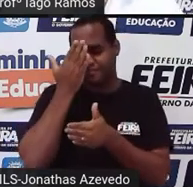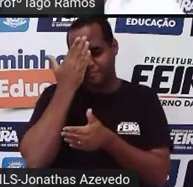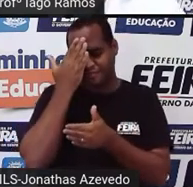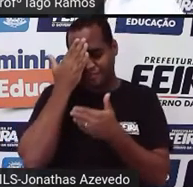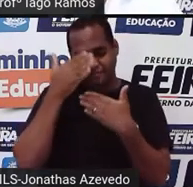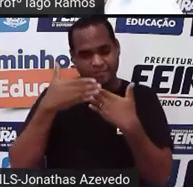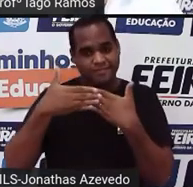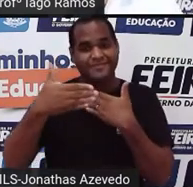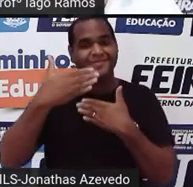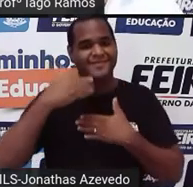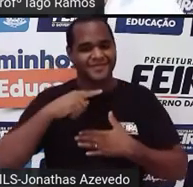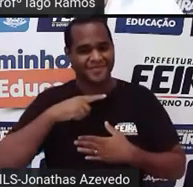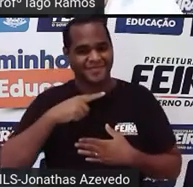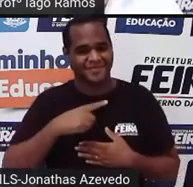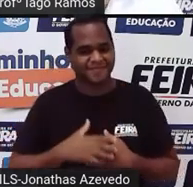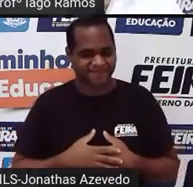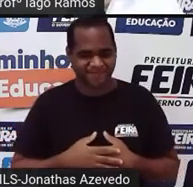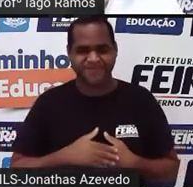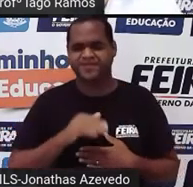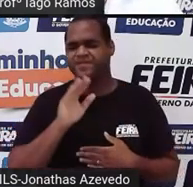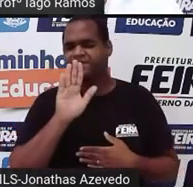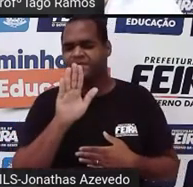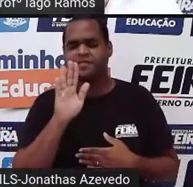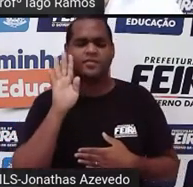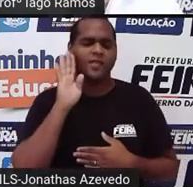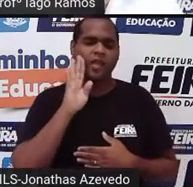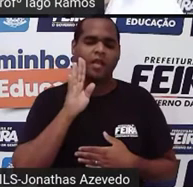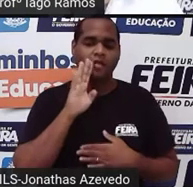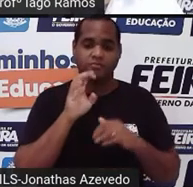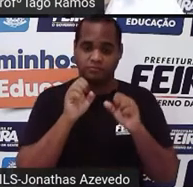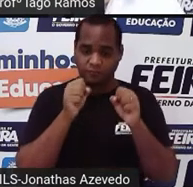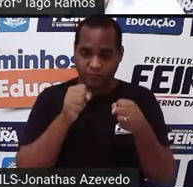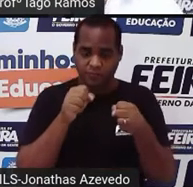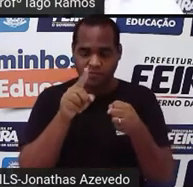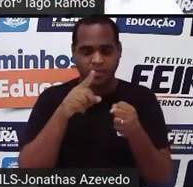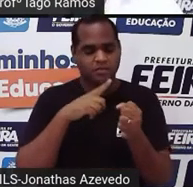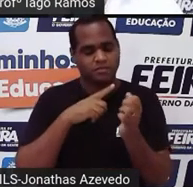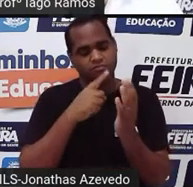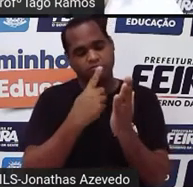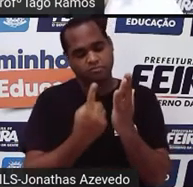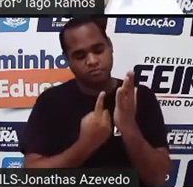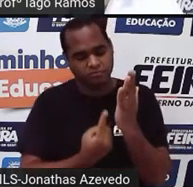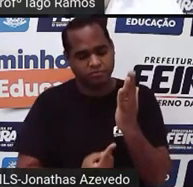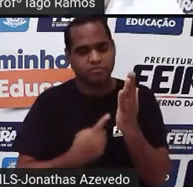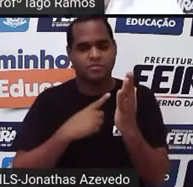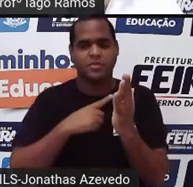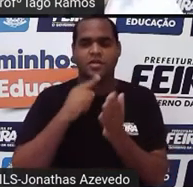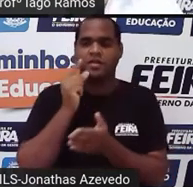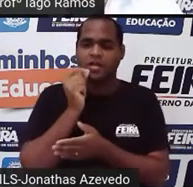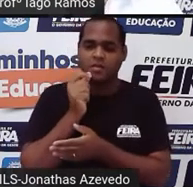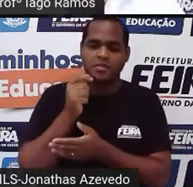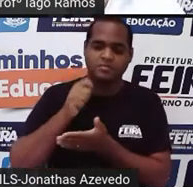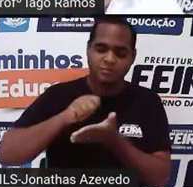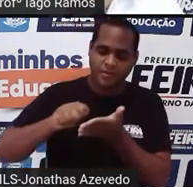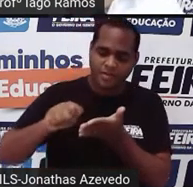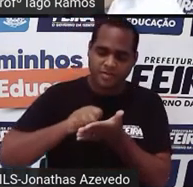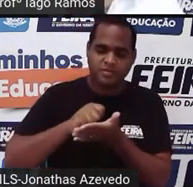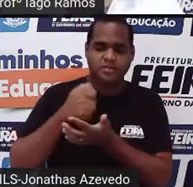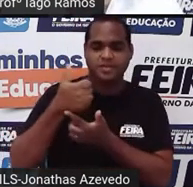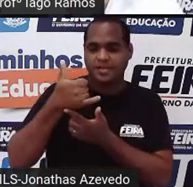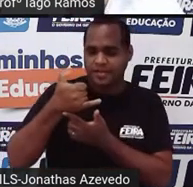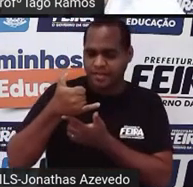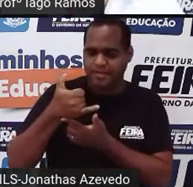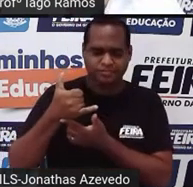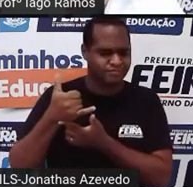tá bom? Mas, o legal é você ter o caderno, o lápis, a borracha, caneta, quem